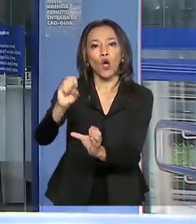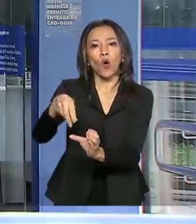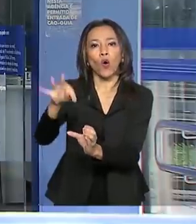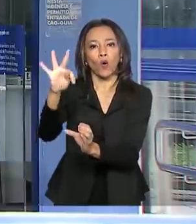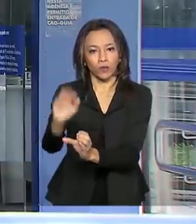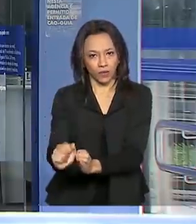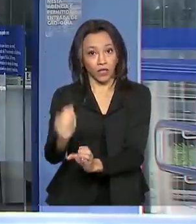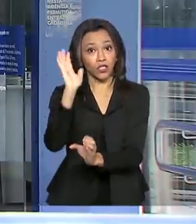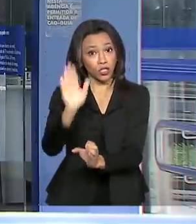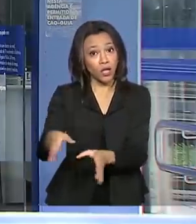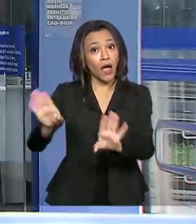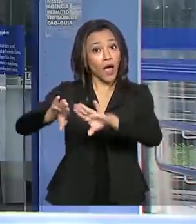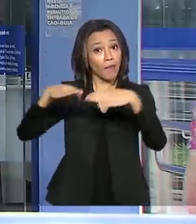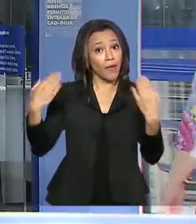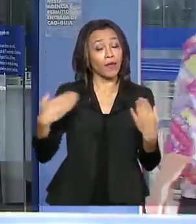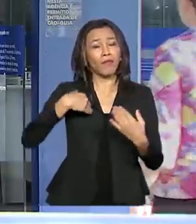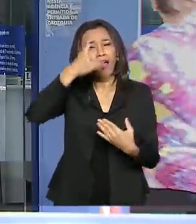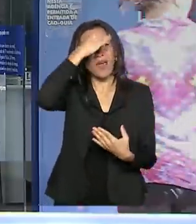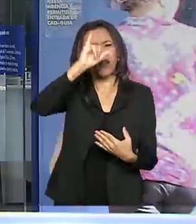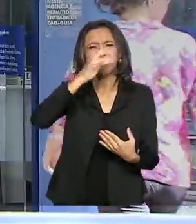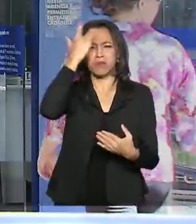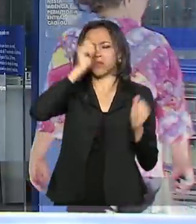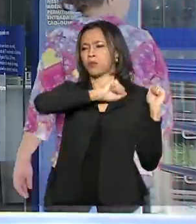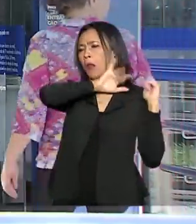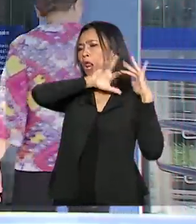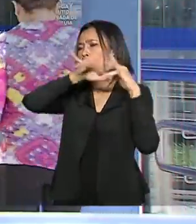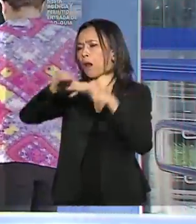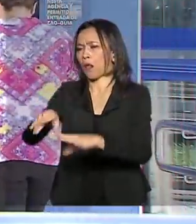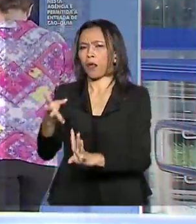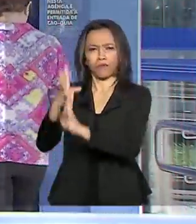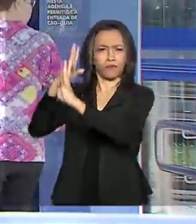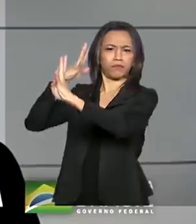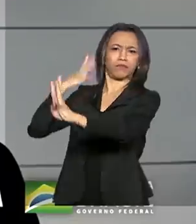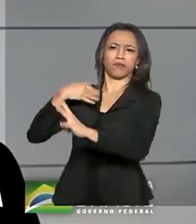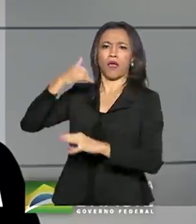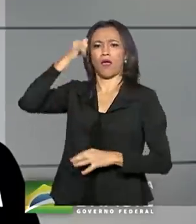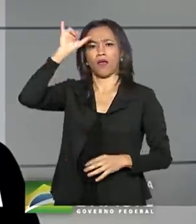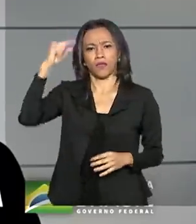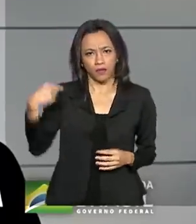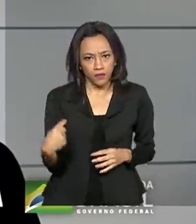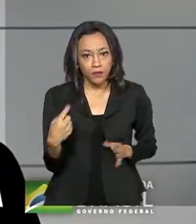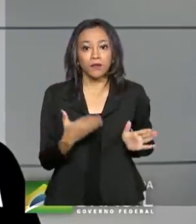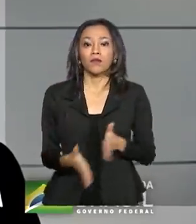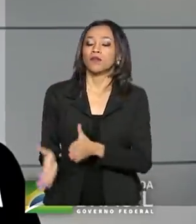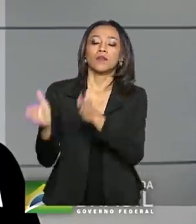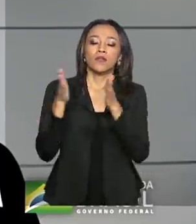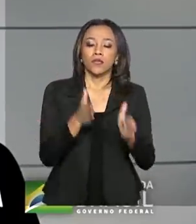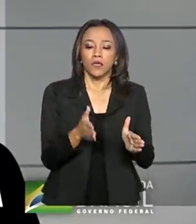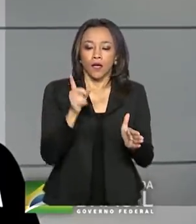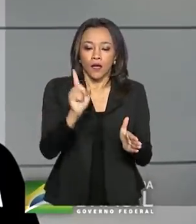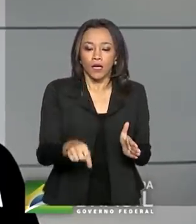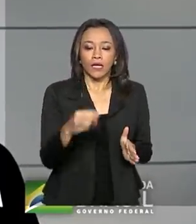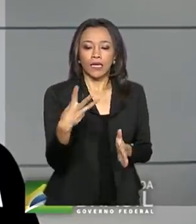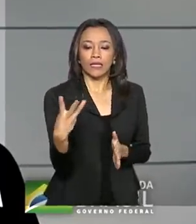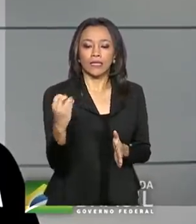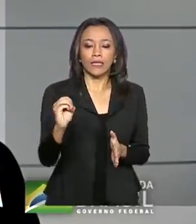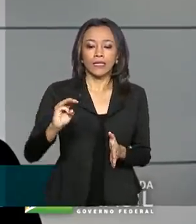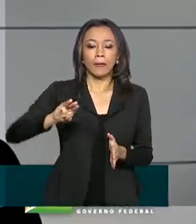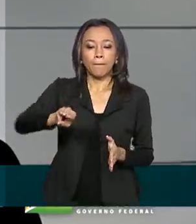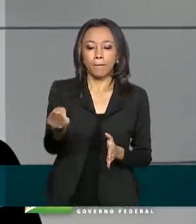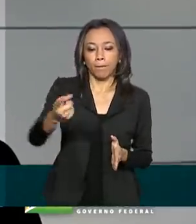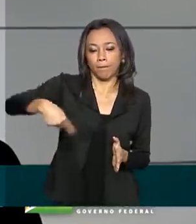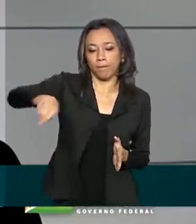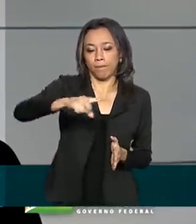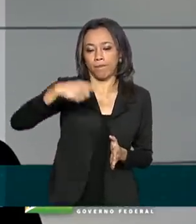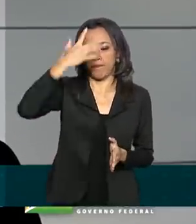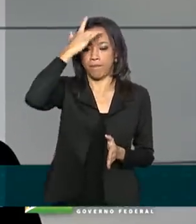abertas para evitar aglomerações e filas nas agências. 130 milhões de pessoas, brasileiros,